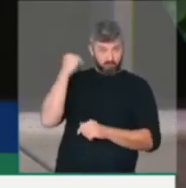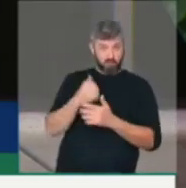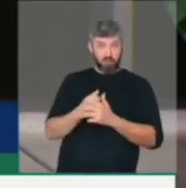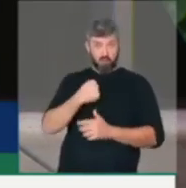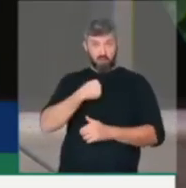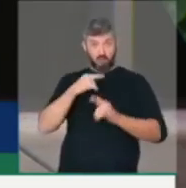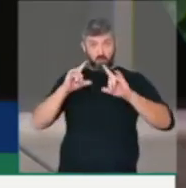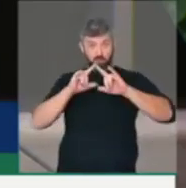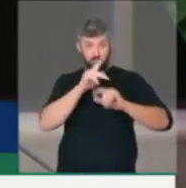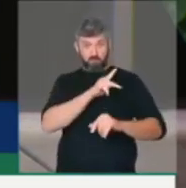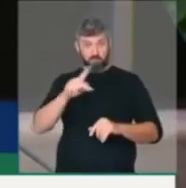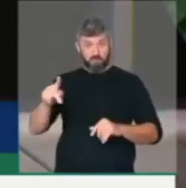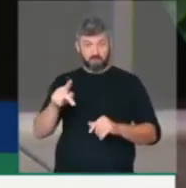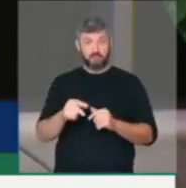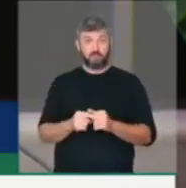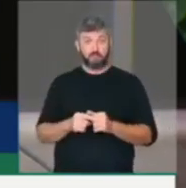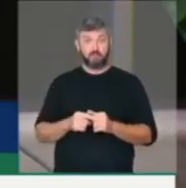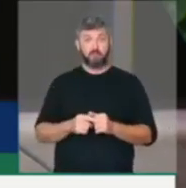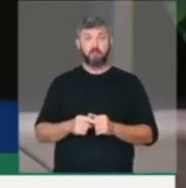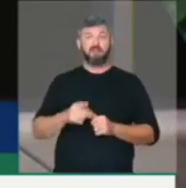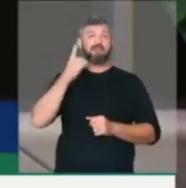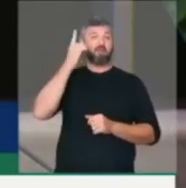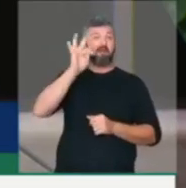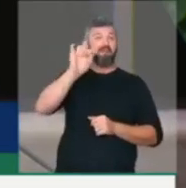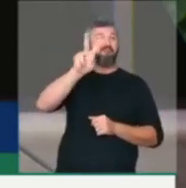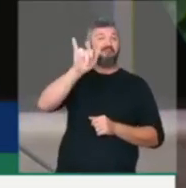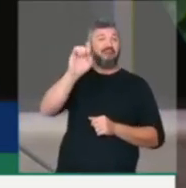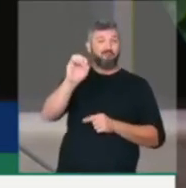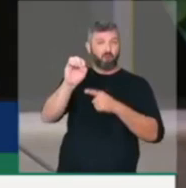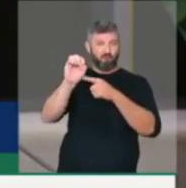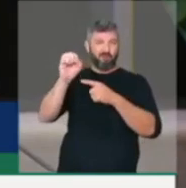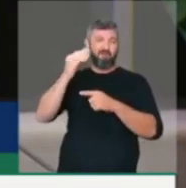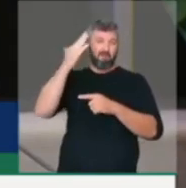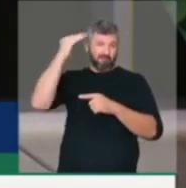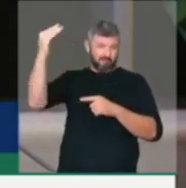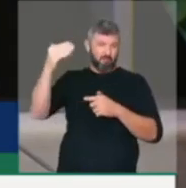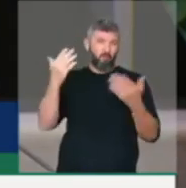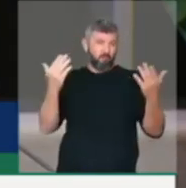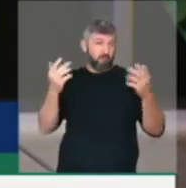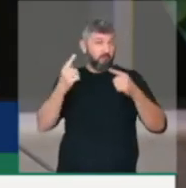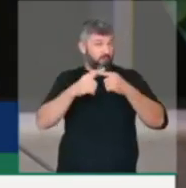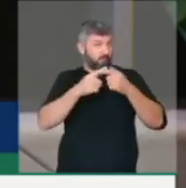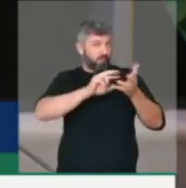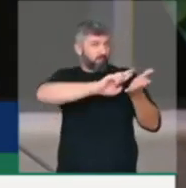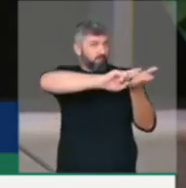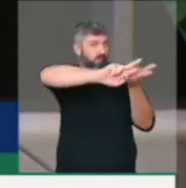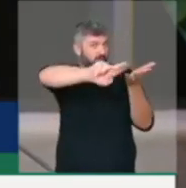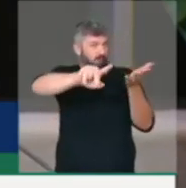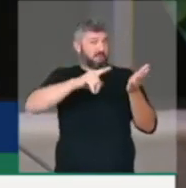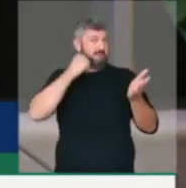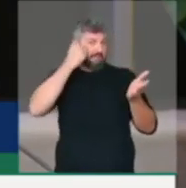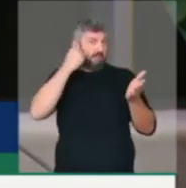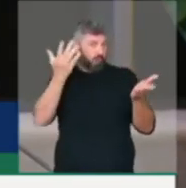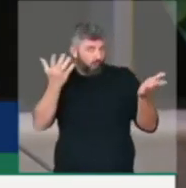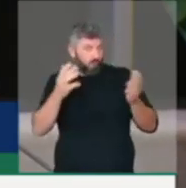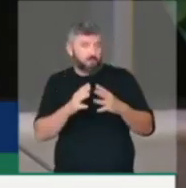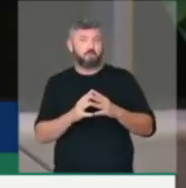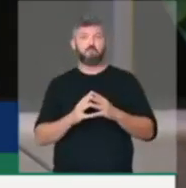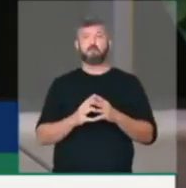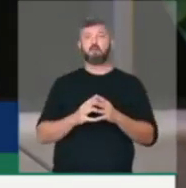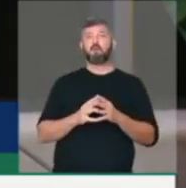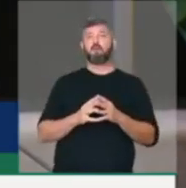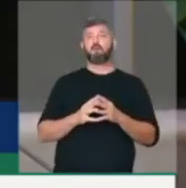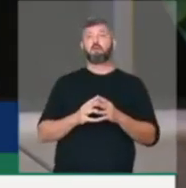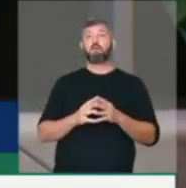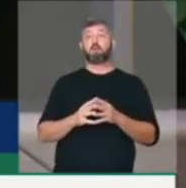CPI das milícias, o deputado Flávio Bolsonaro, hoje conhecido por outras coisas, como senador, ele